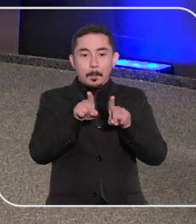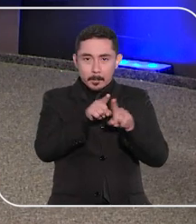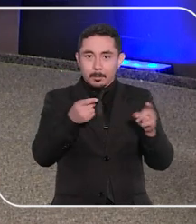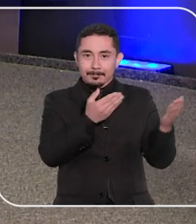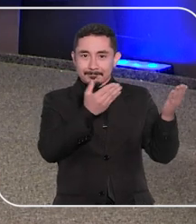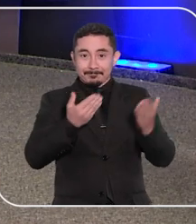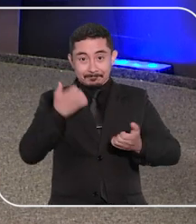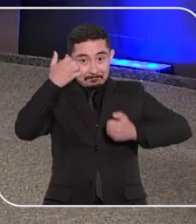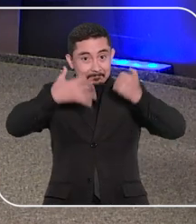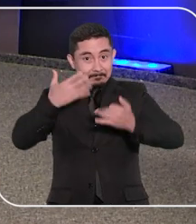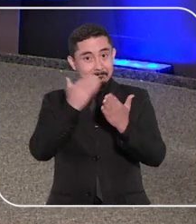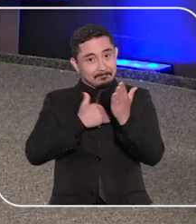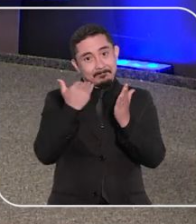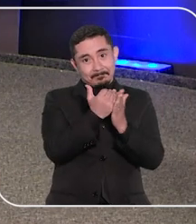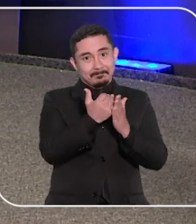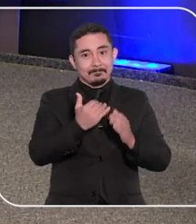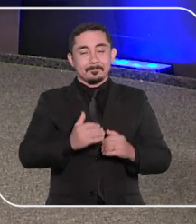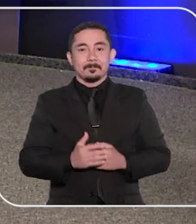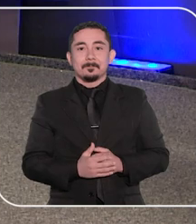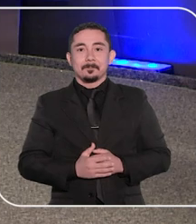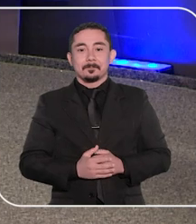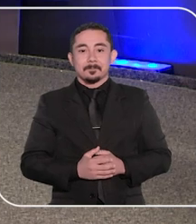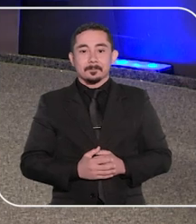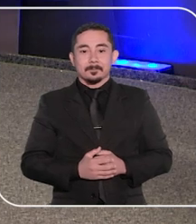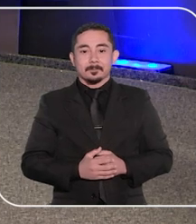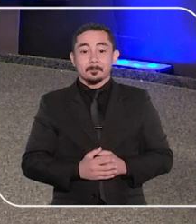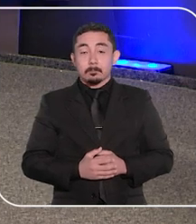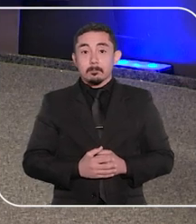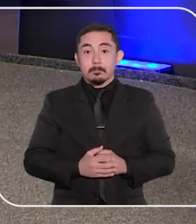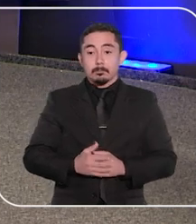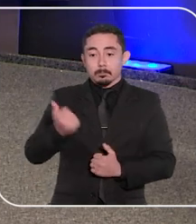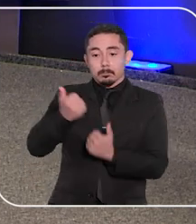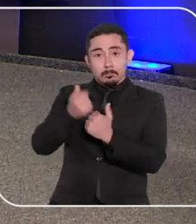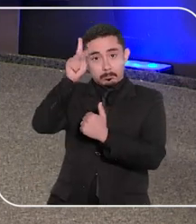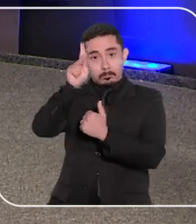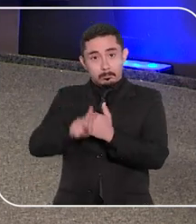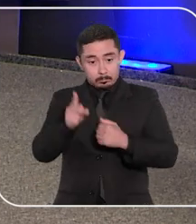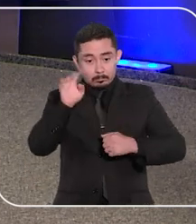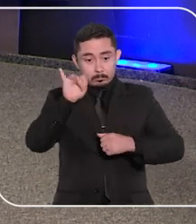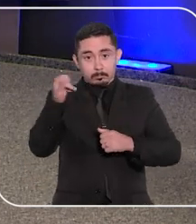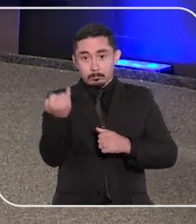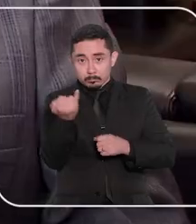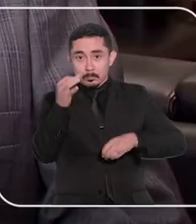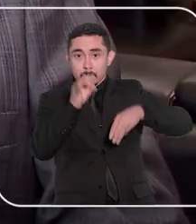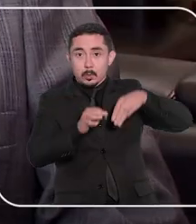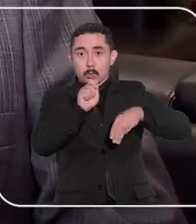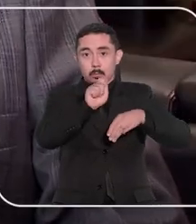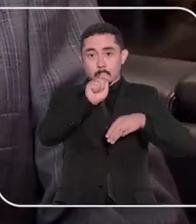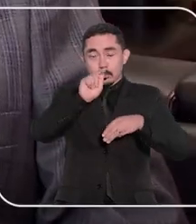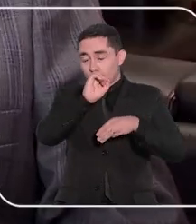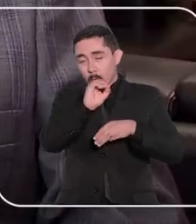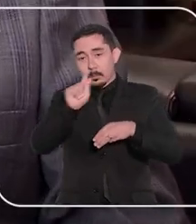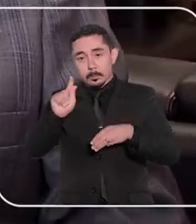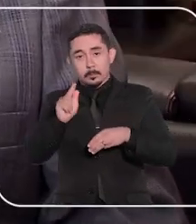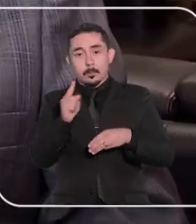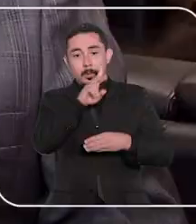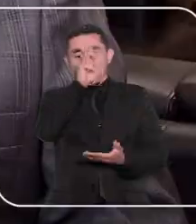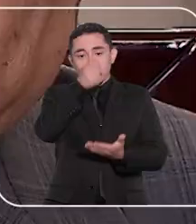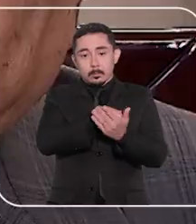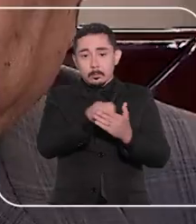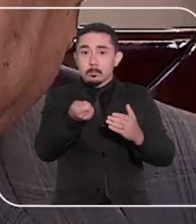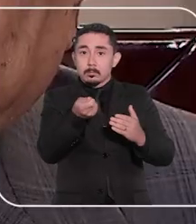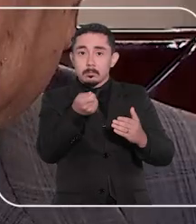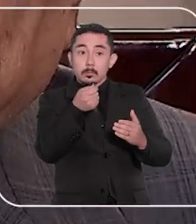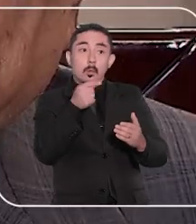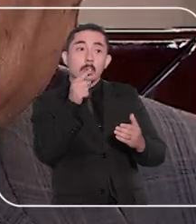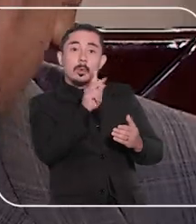detalhes na reportagem de Samanta Peçanha. O vice-presidente do Superior Tribunal de Justiça, ministro Og Fernandes,